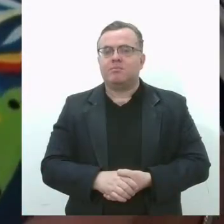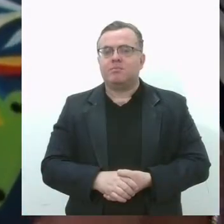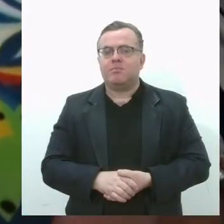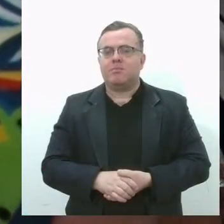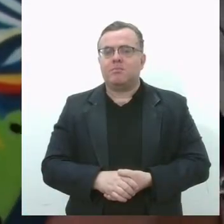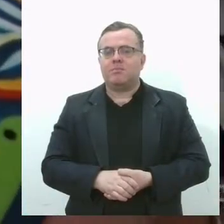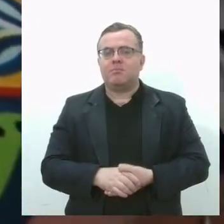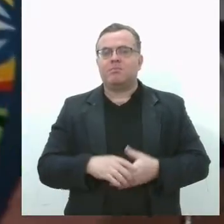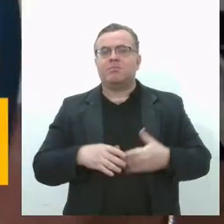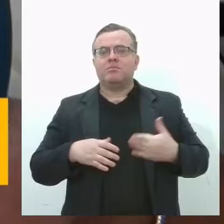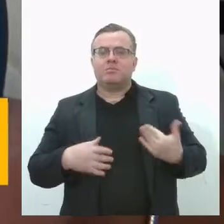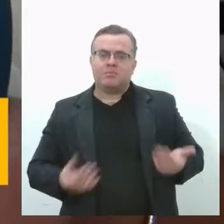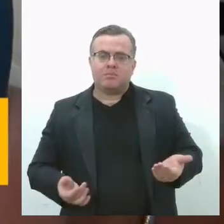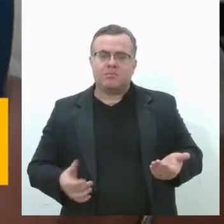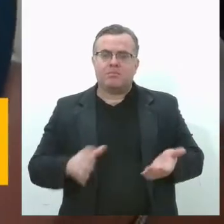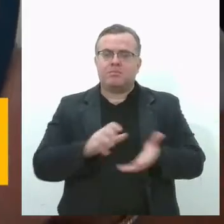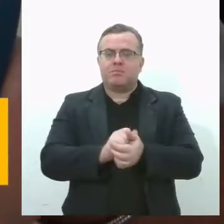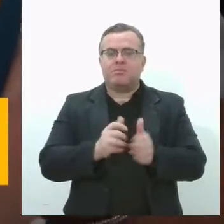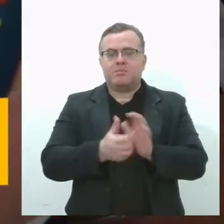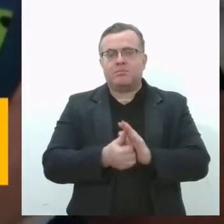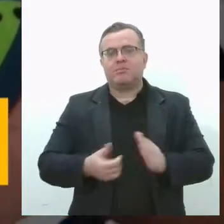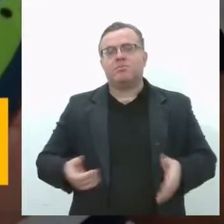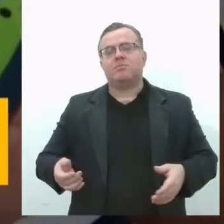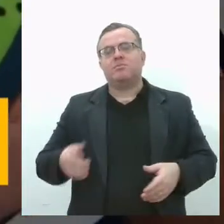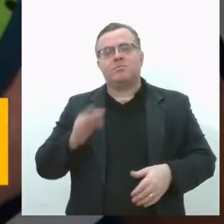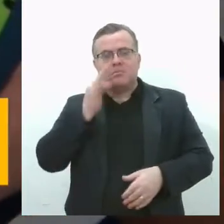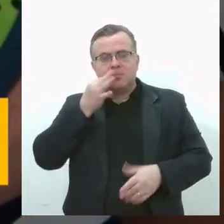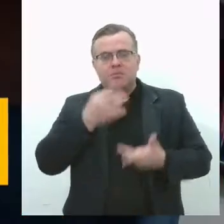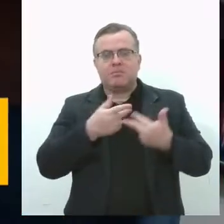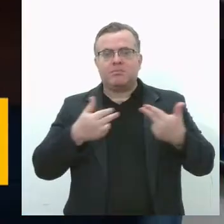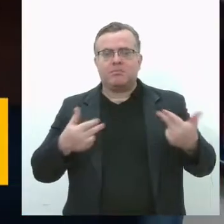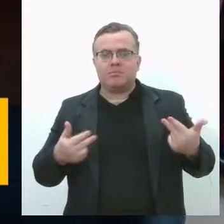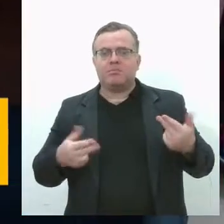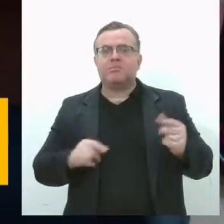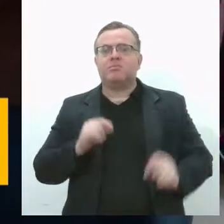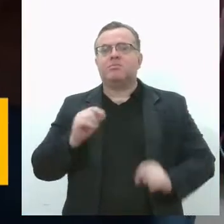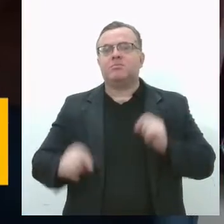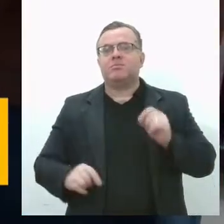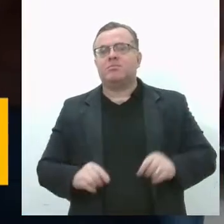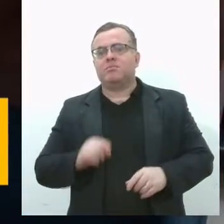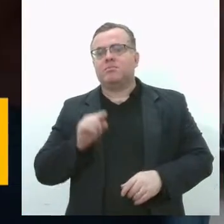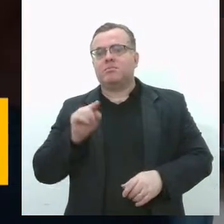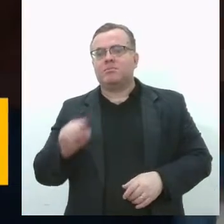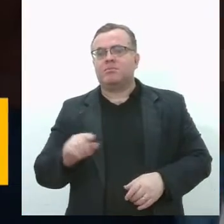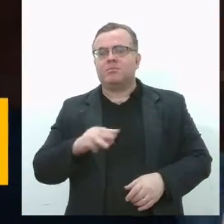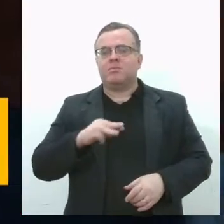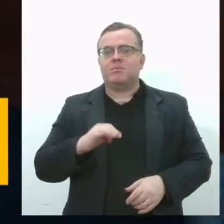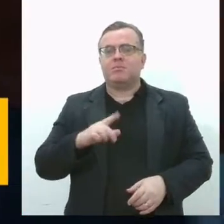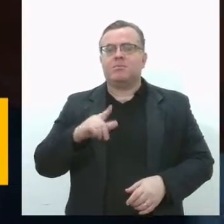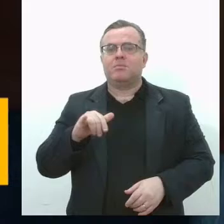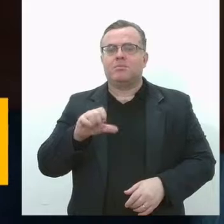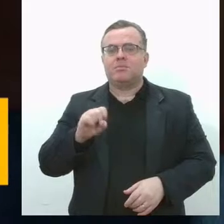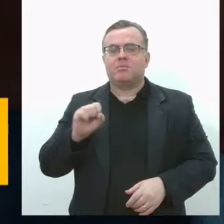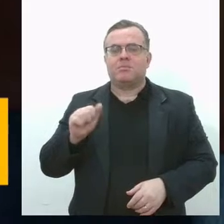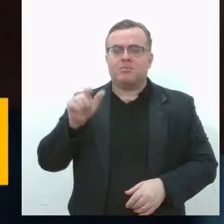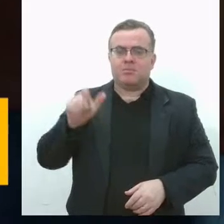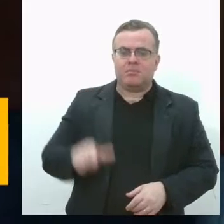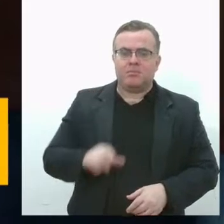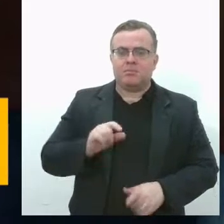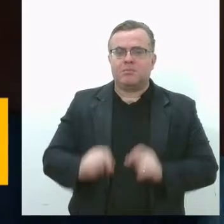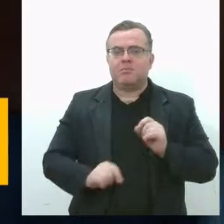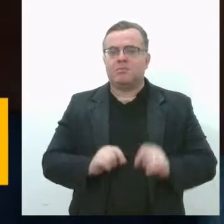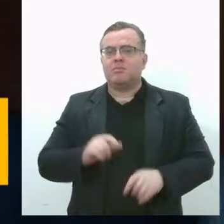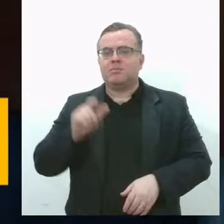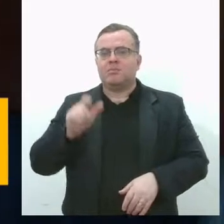Bolinho feito com frutas, banana sorridente. Agora, este é o café da manhã da Melissa. Durante o período da pandemia, Larissa,